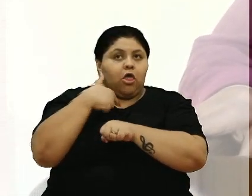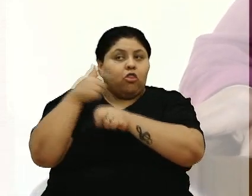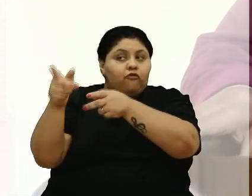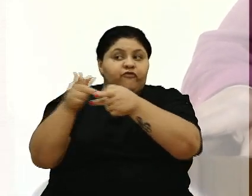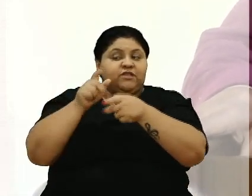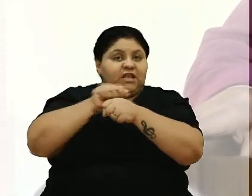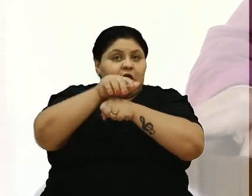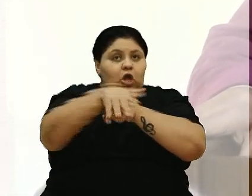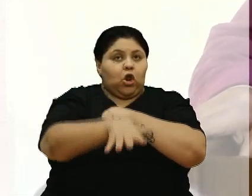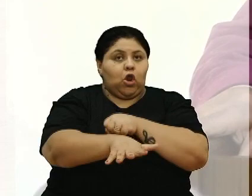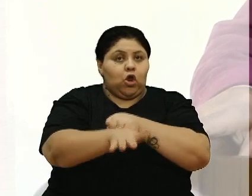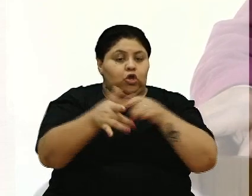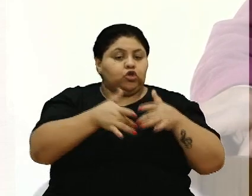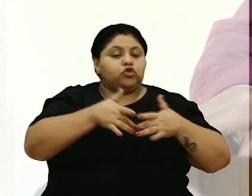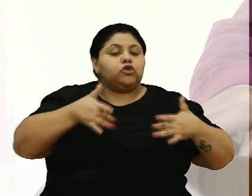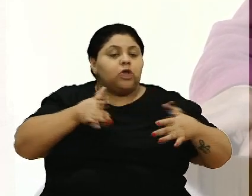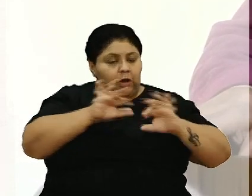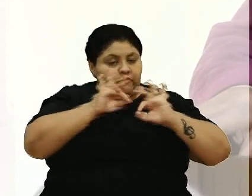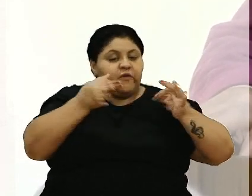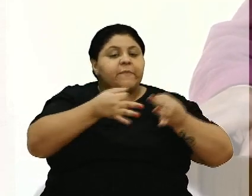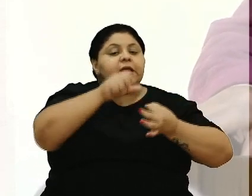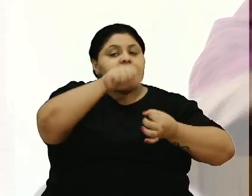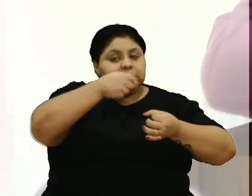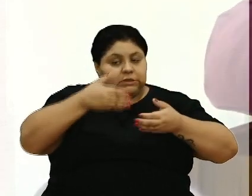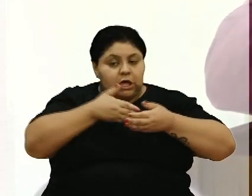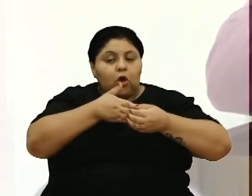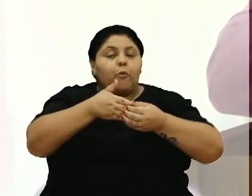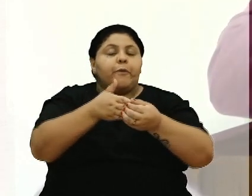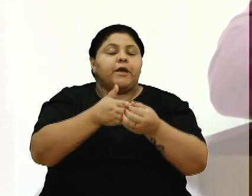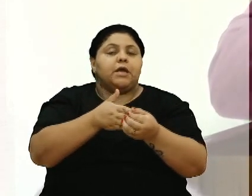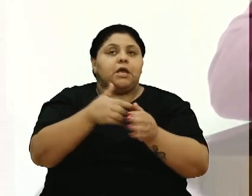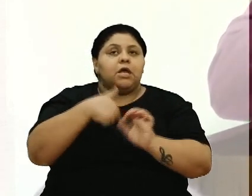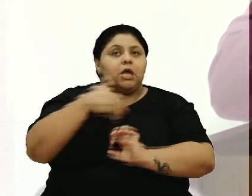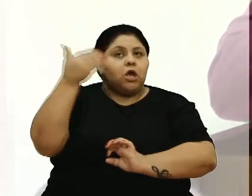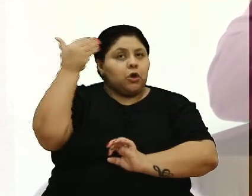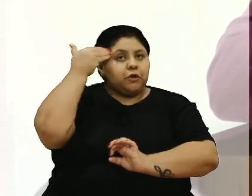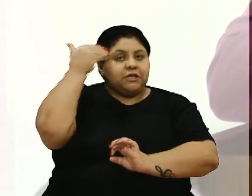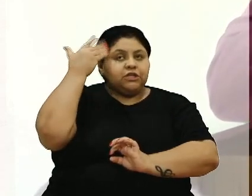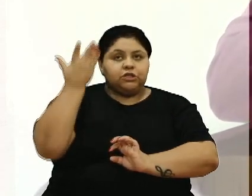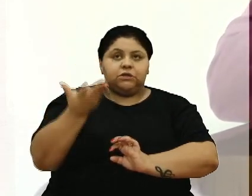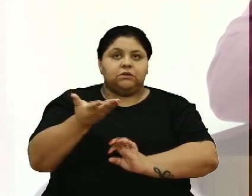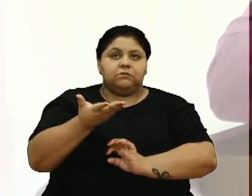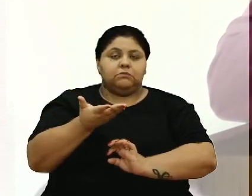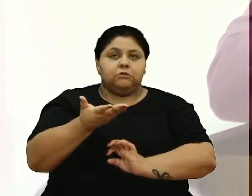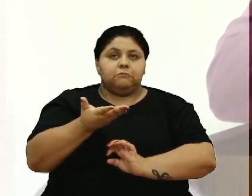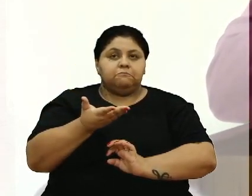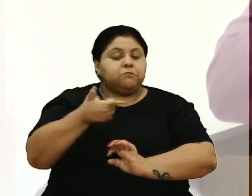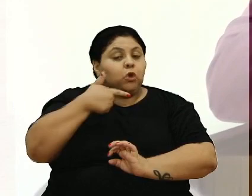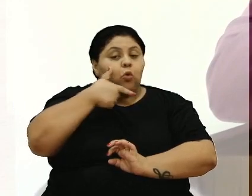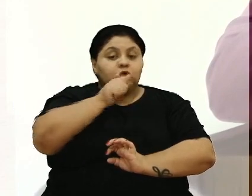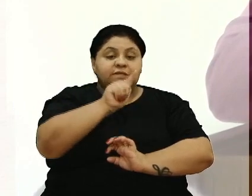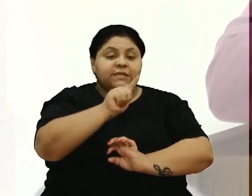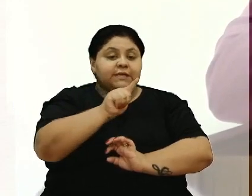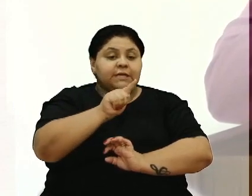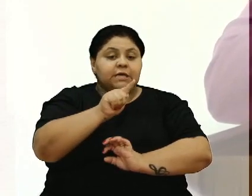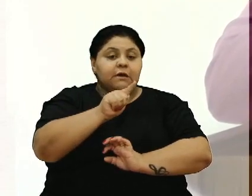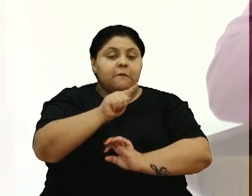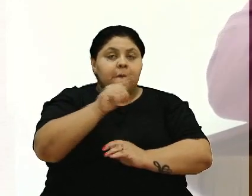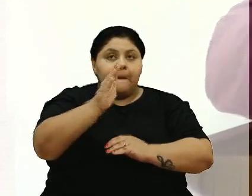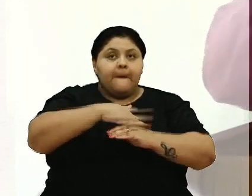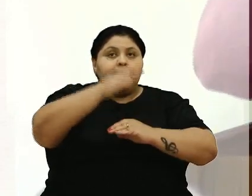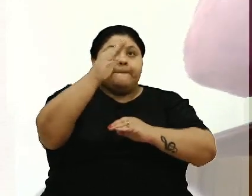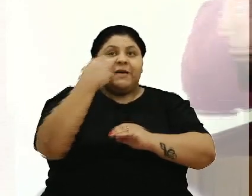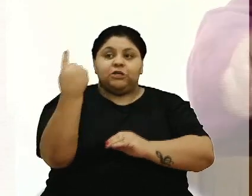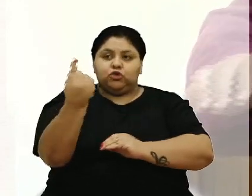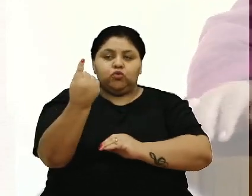Não que não fosse solidário com as famílias, mas acompanhei, porque eu entendia que eu não poderia também... Seria mais um do que